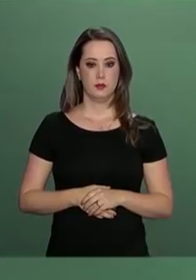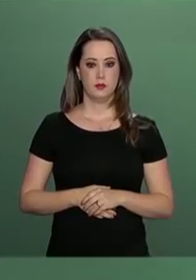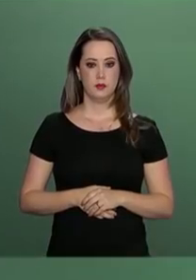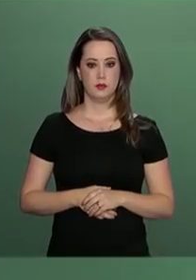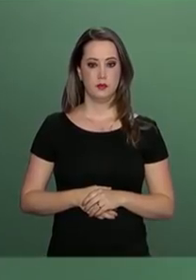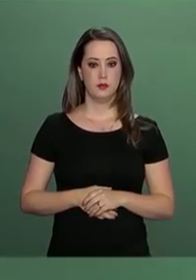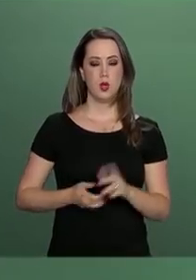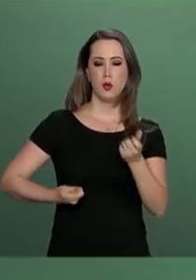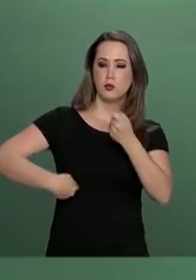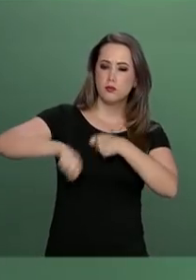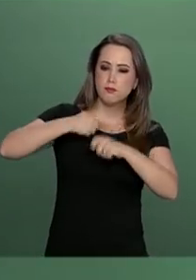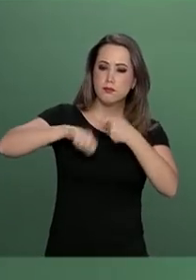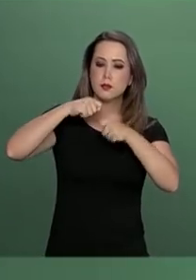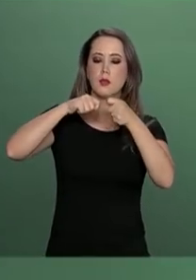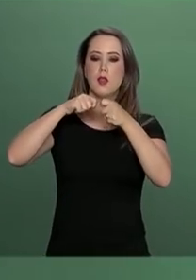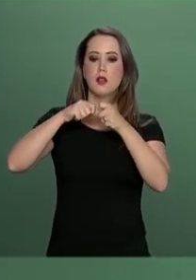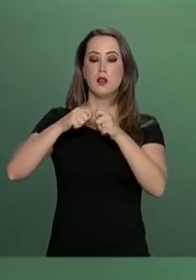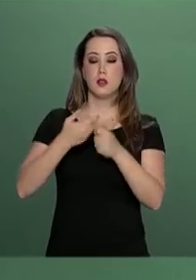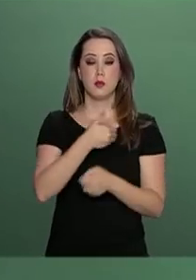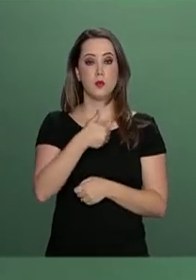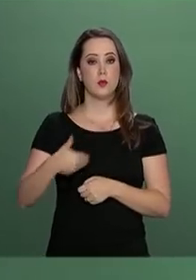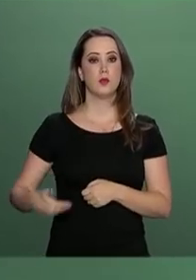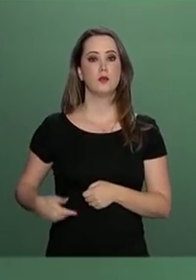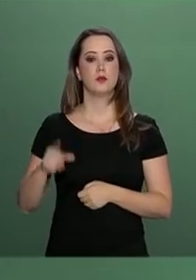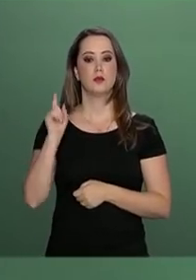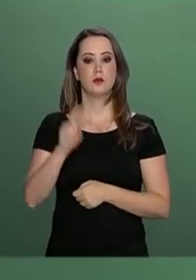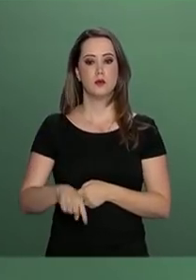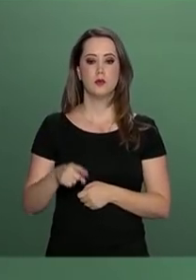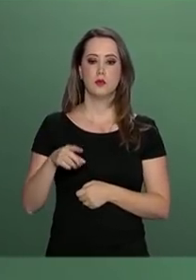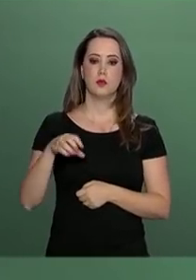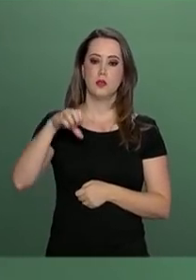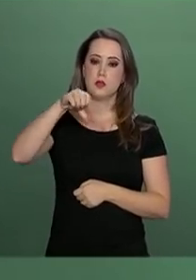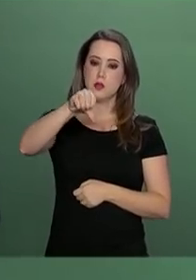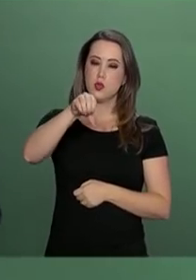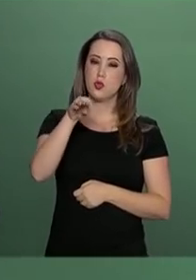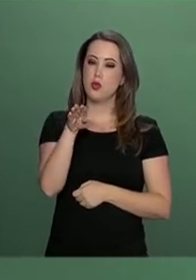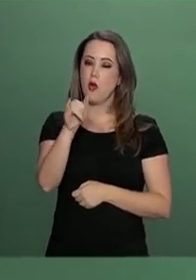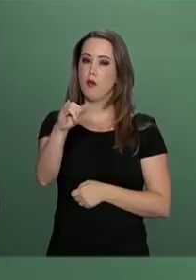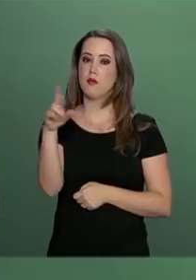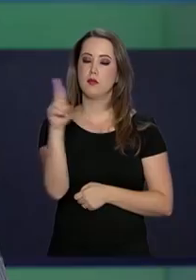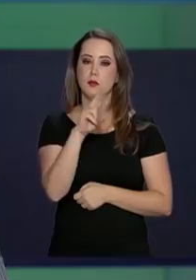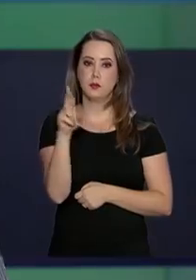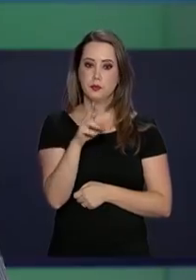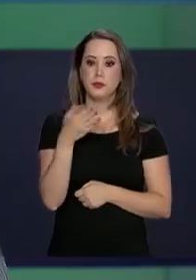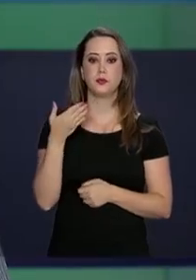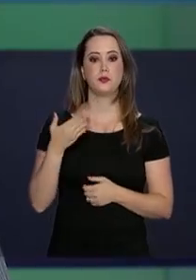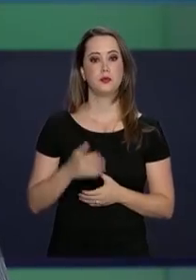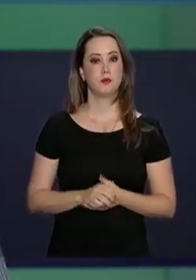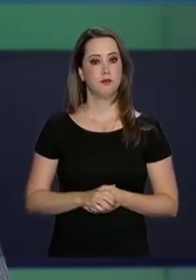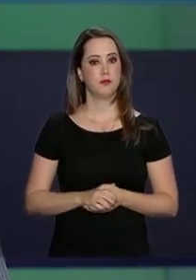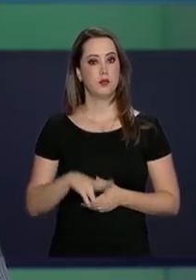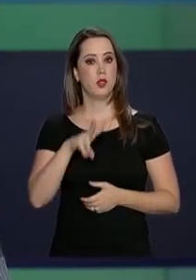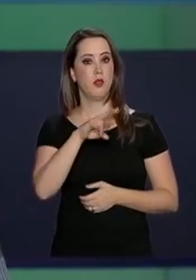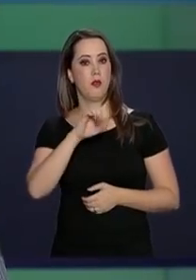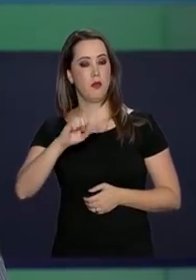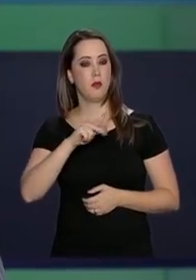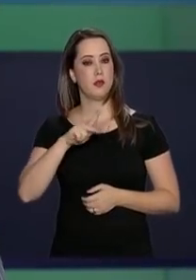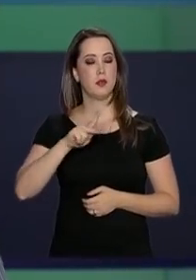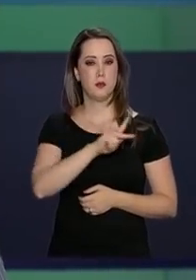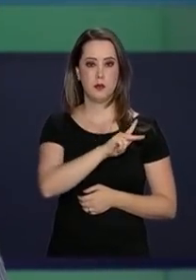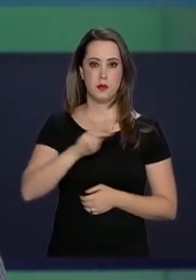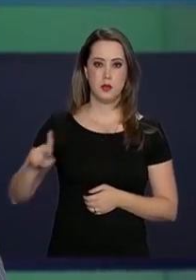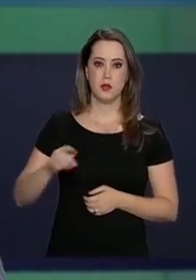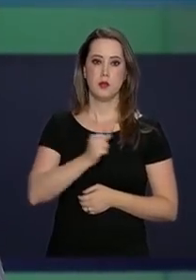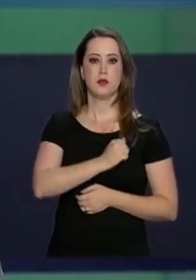Fazer a economia para os cofres públicos de 9 bilhões de reais. Vice-presidente da República,